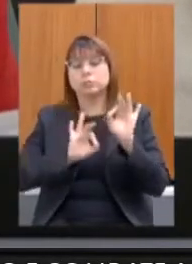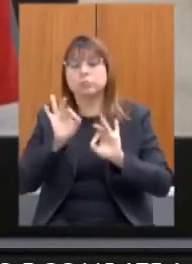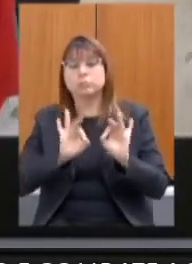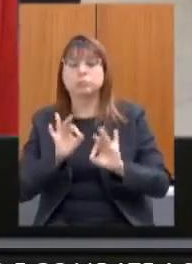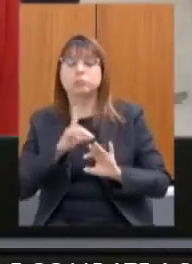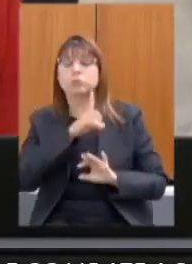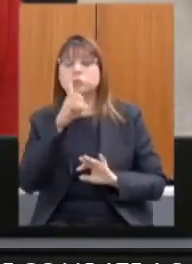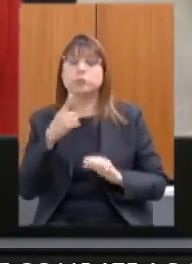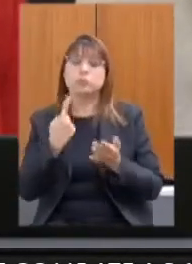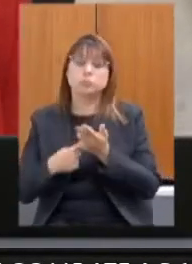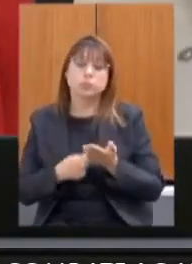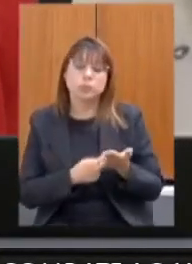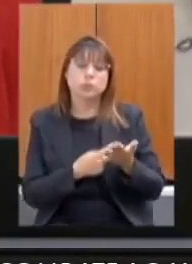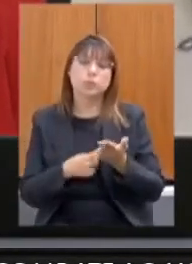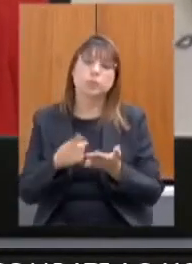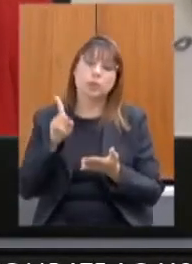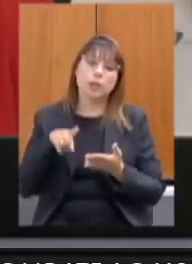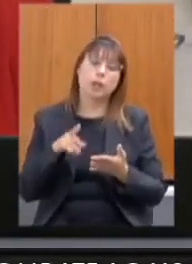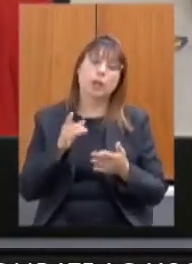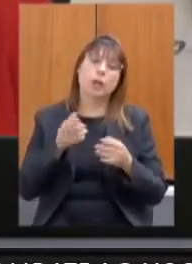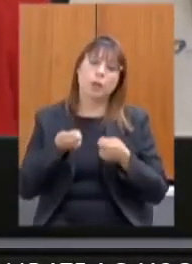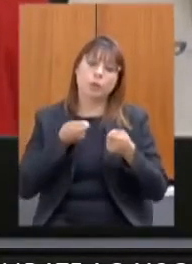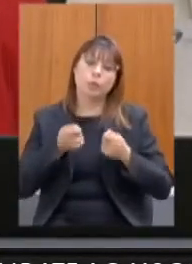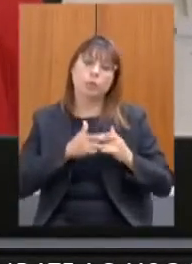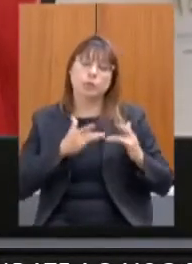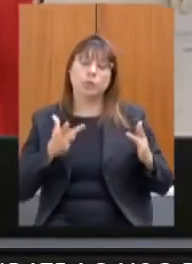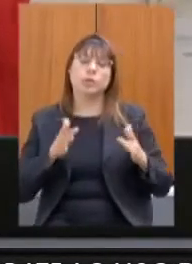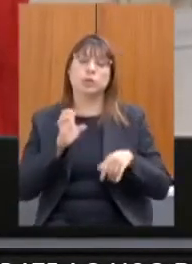consolidar a economia popular solidária no Estado eu